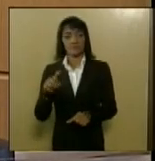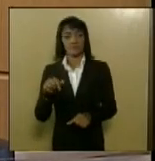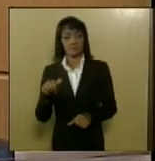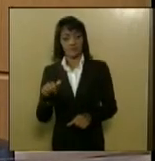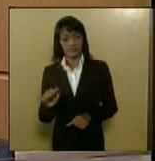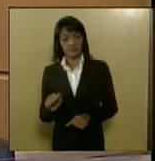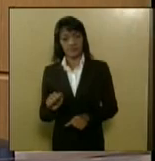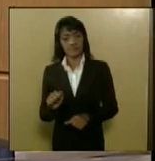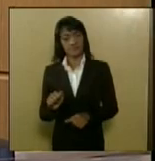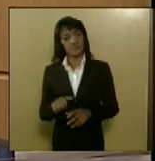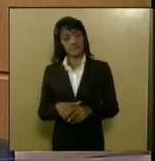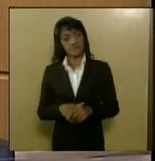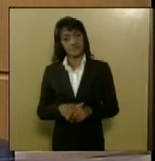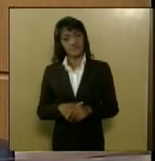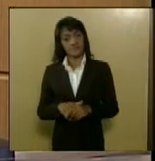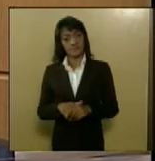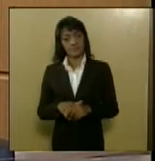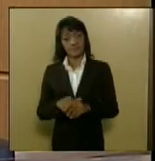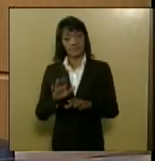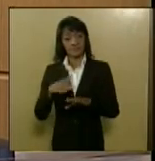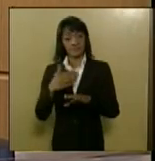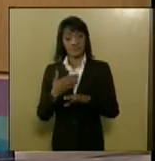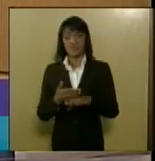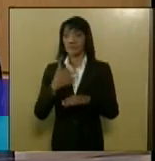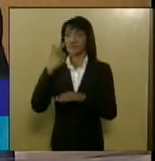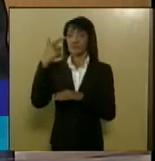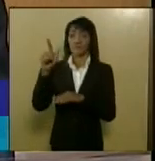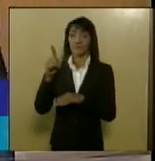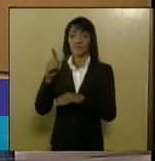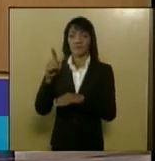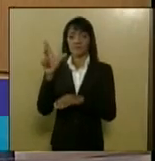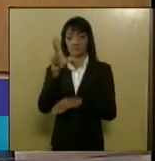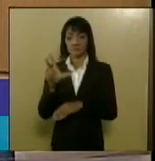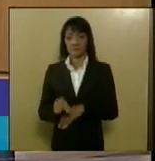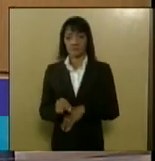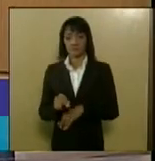até os continentes africanos asiáticos